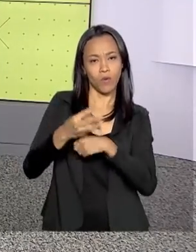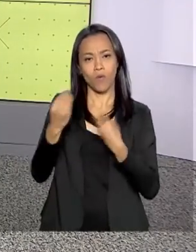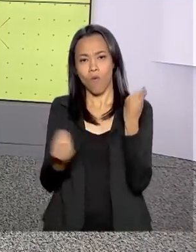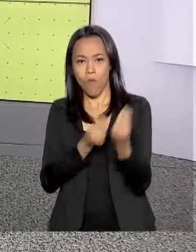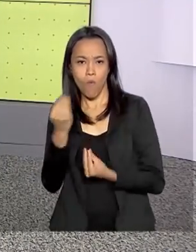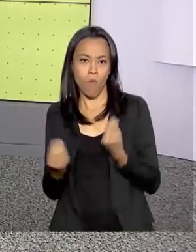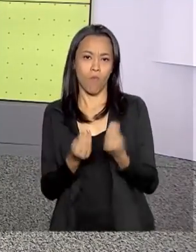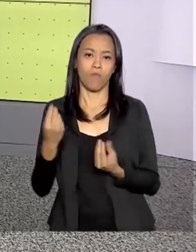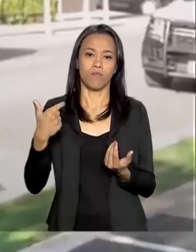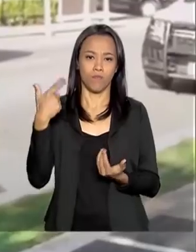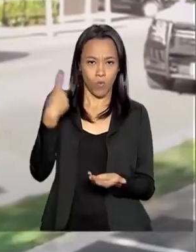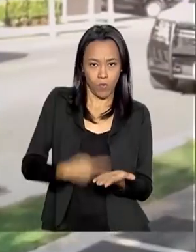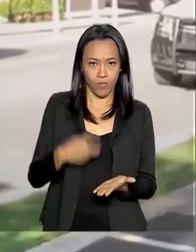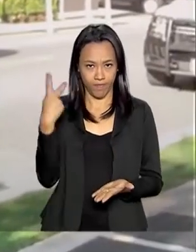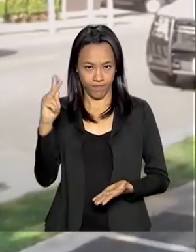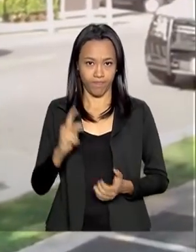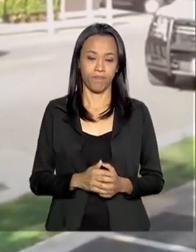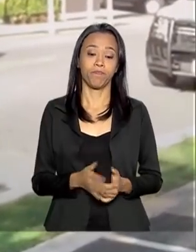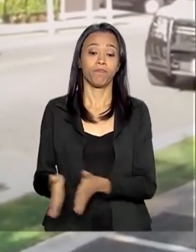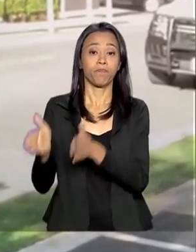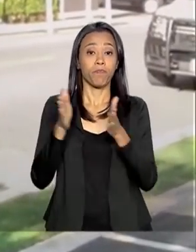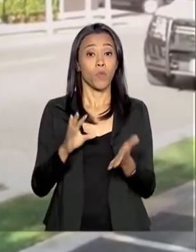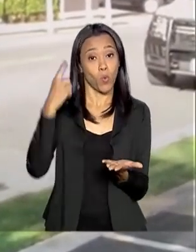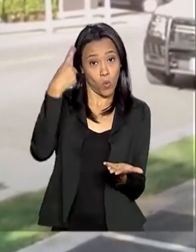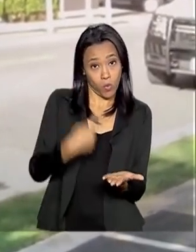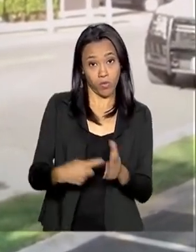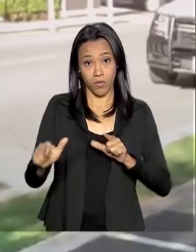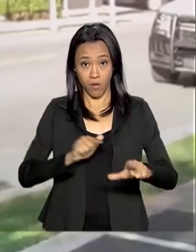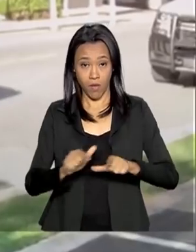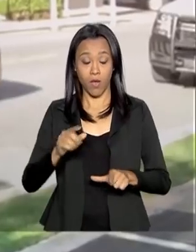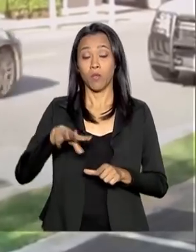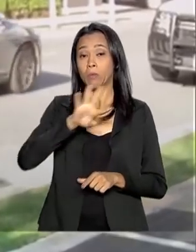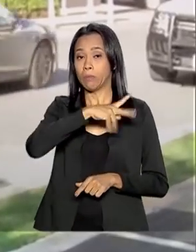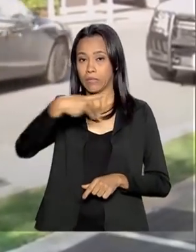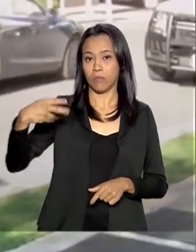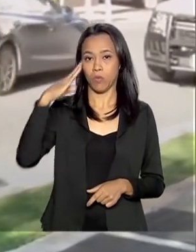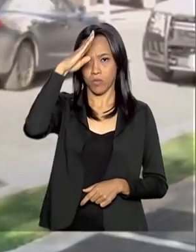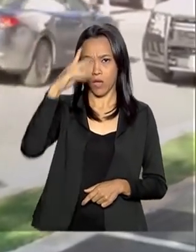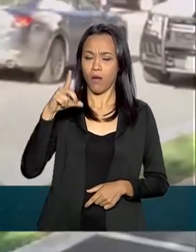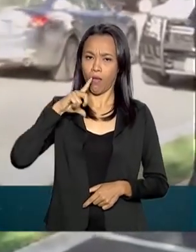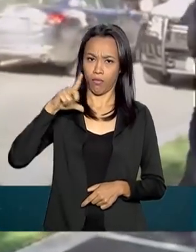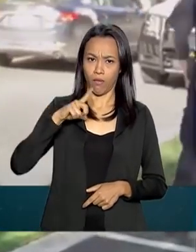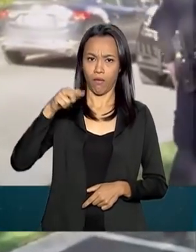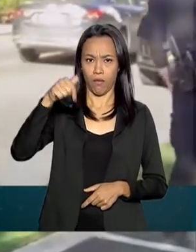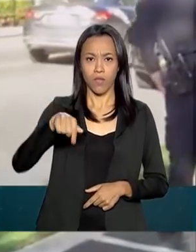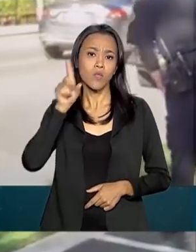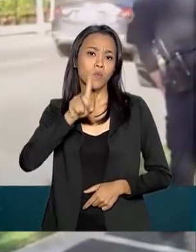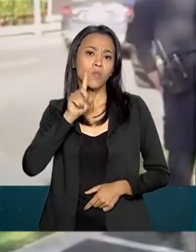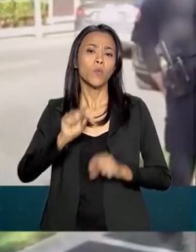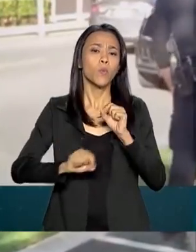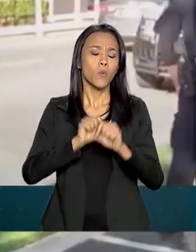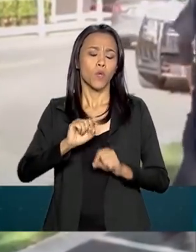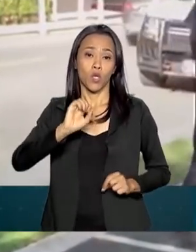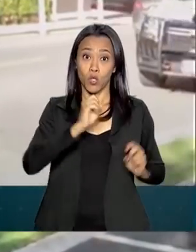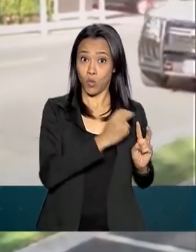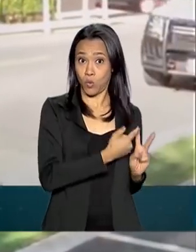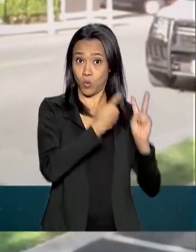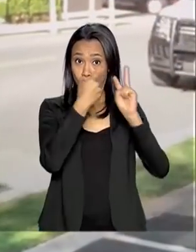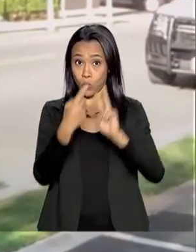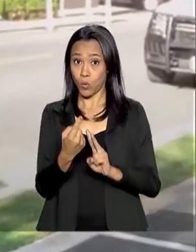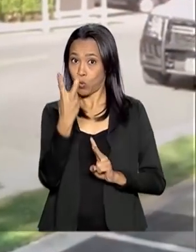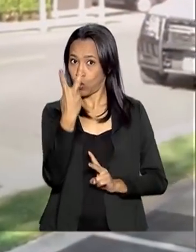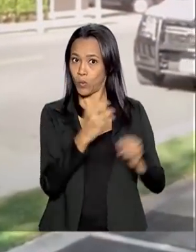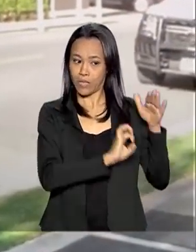presidente. A agenda do presidente Jair Bolsonaro hoje em Dallas começa com encontros com CEOs de duas grandes empresas norte